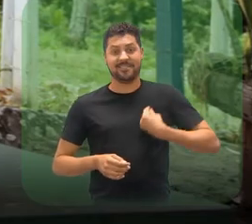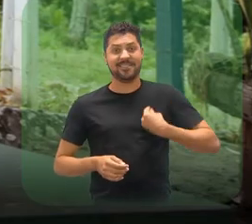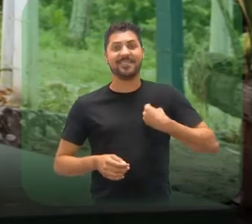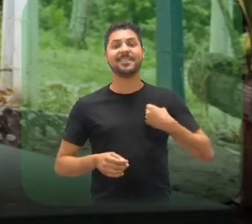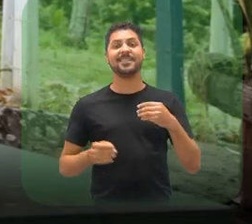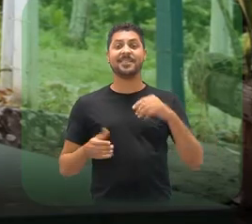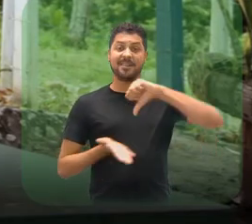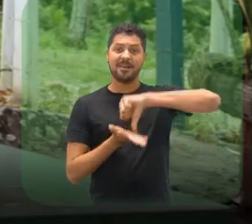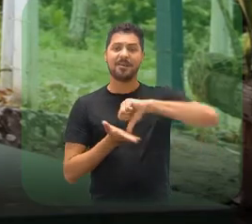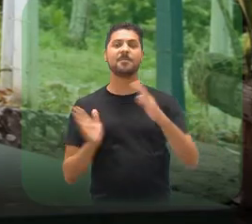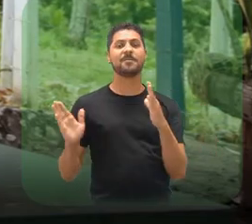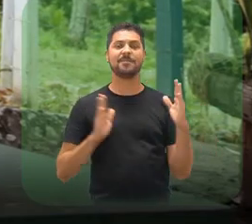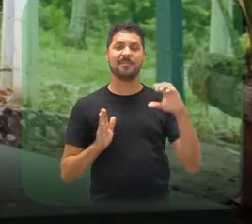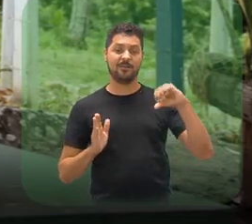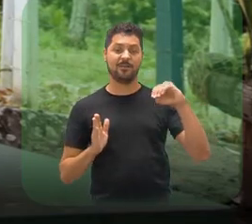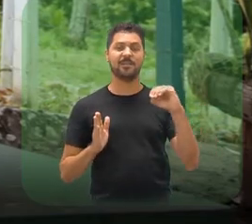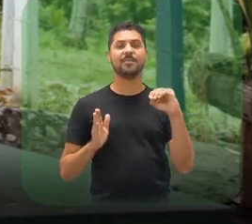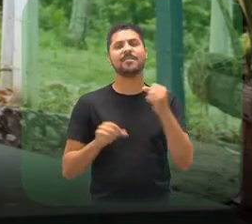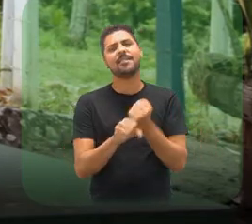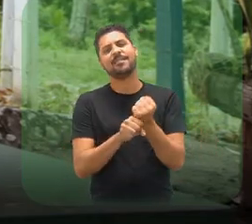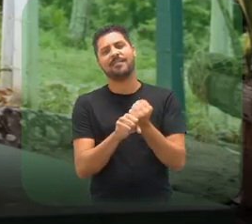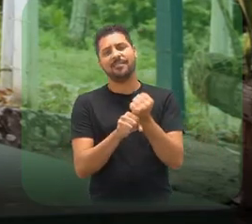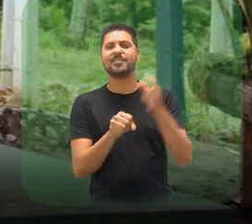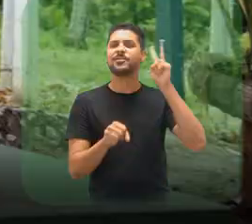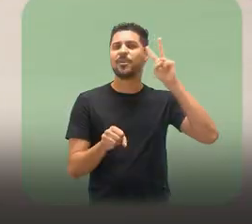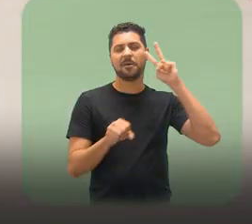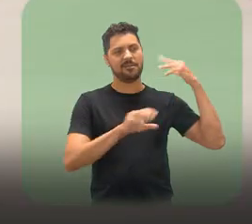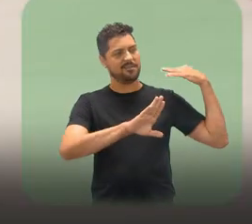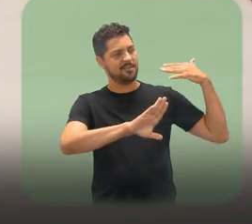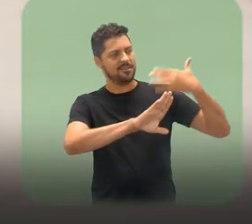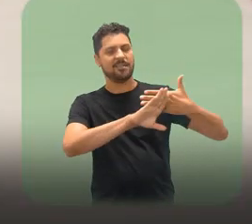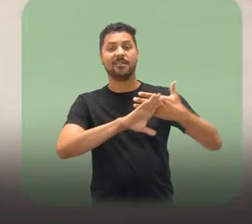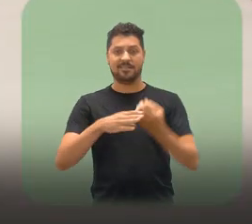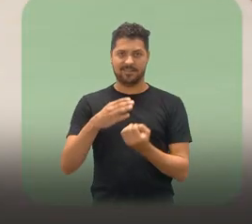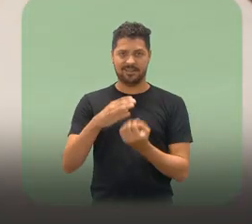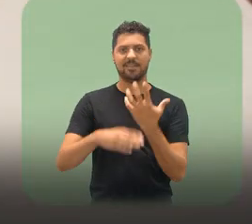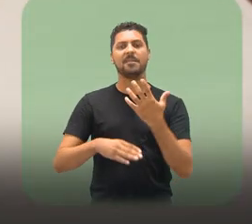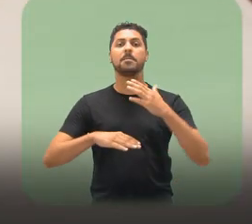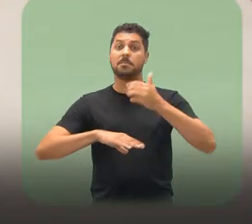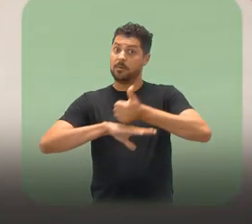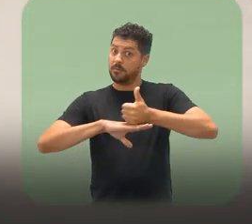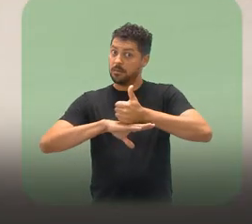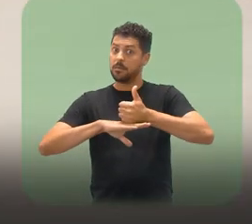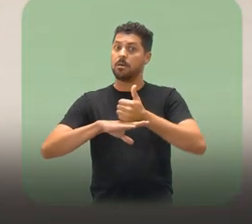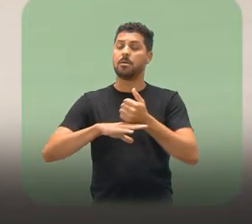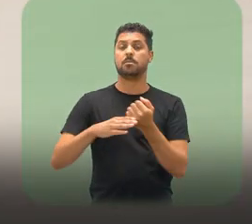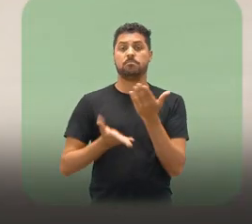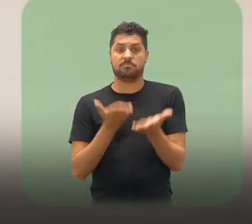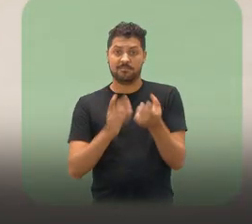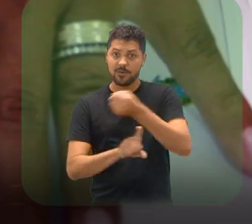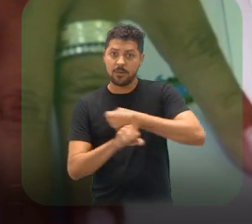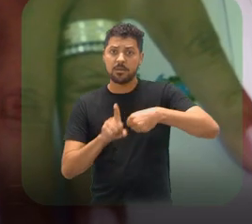mesmo sendo um campus com 90 anos de história, a gente institui o serviço social na instituição no Campos